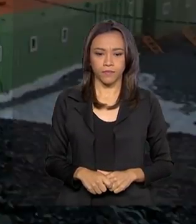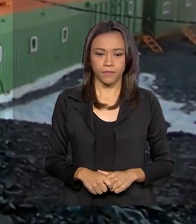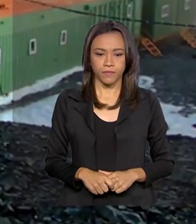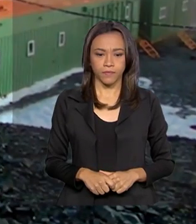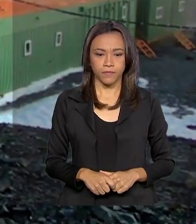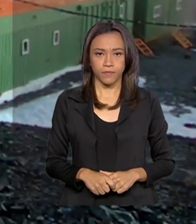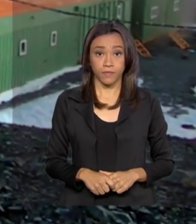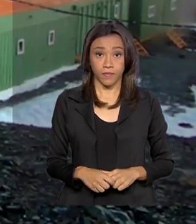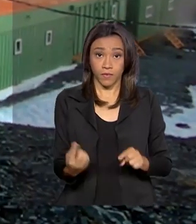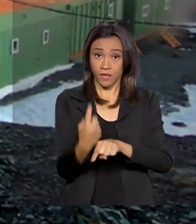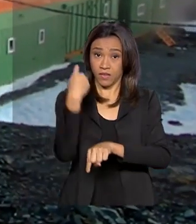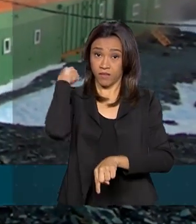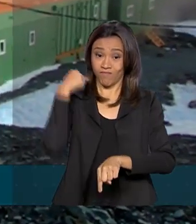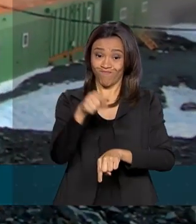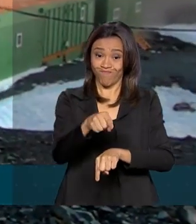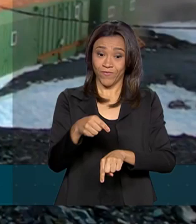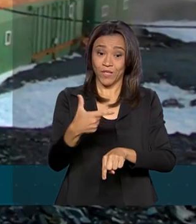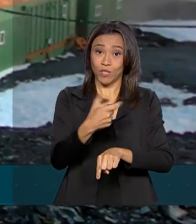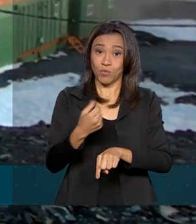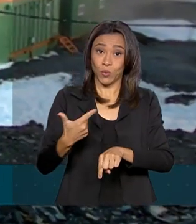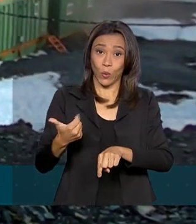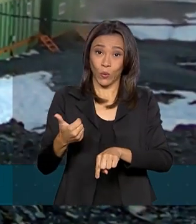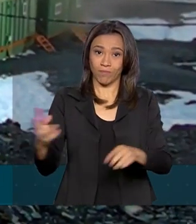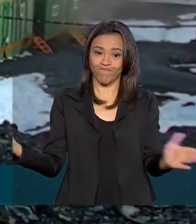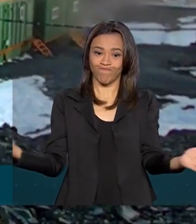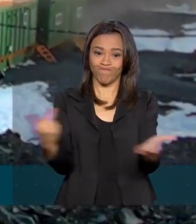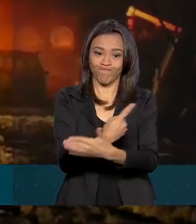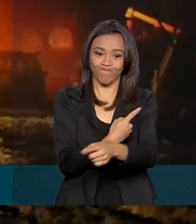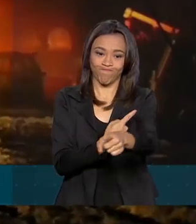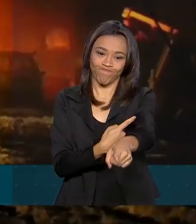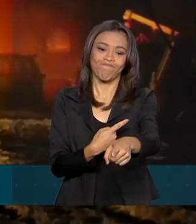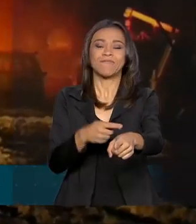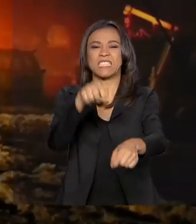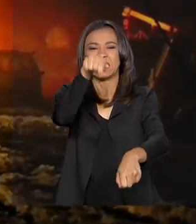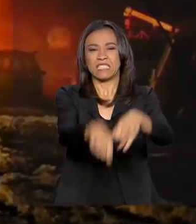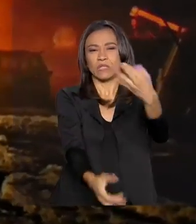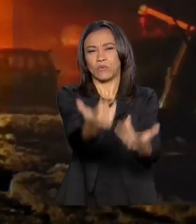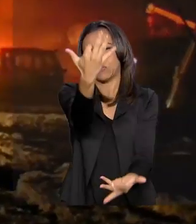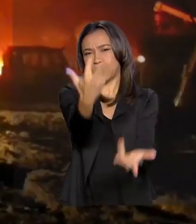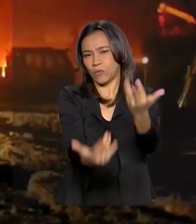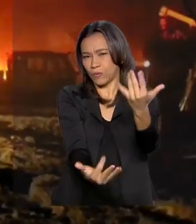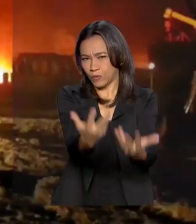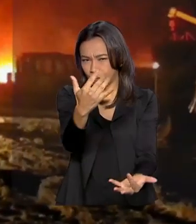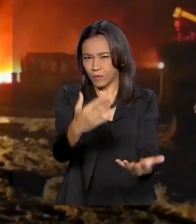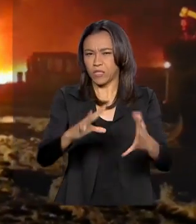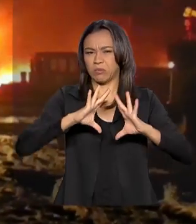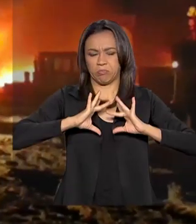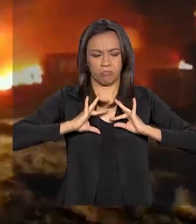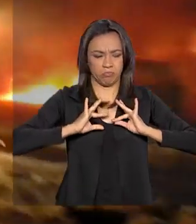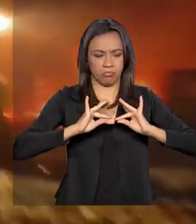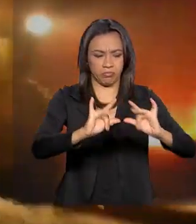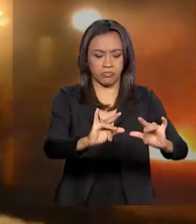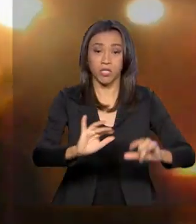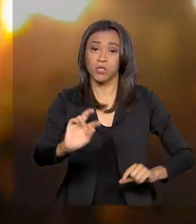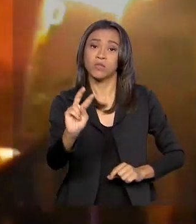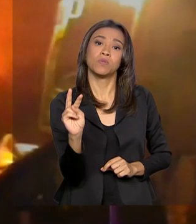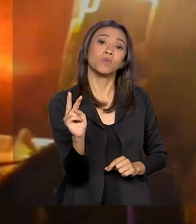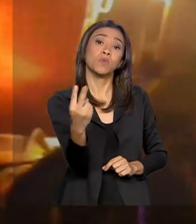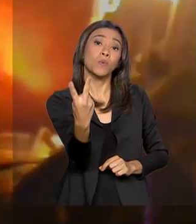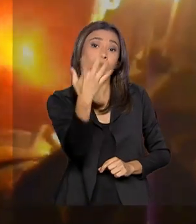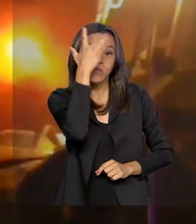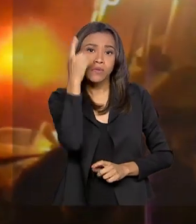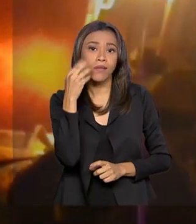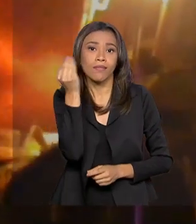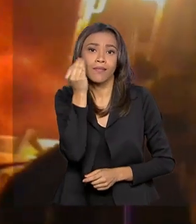Em 2012, um incêndio na Casa de Máquinas destruiu a antiga base brasileira na Antártica. Dois militares que tentaram